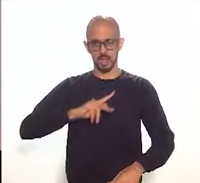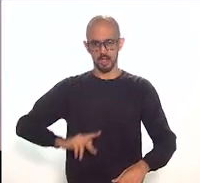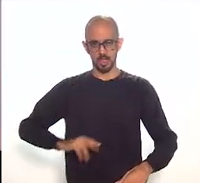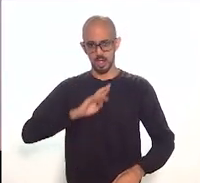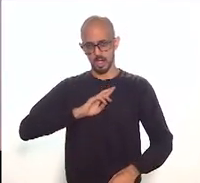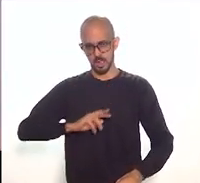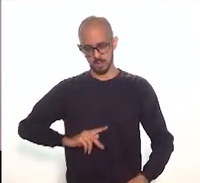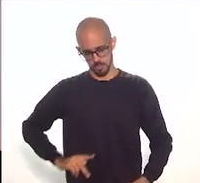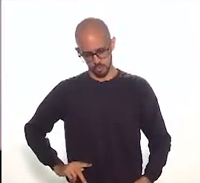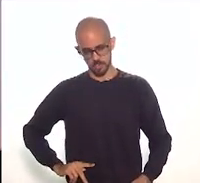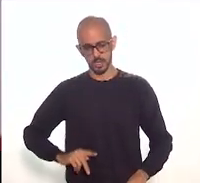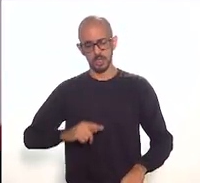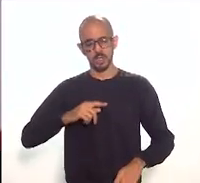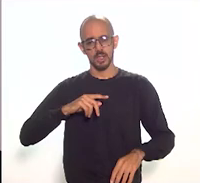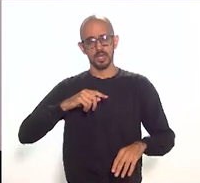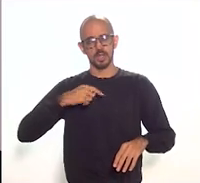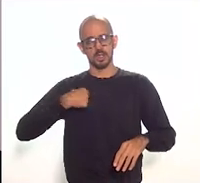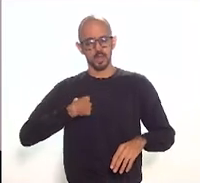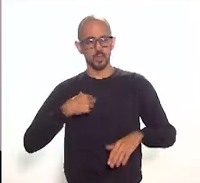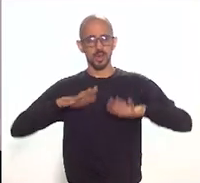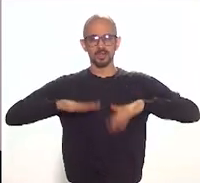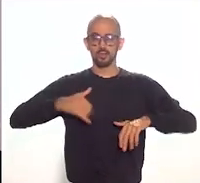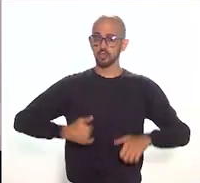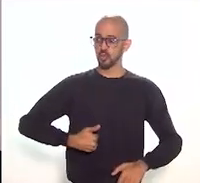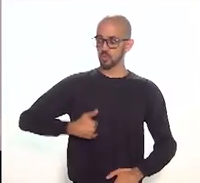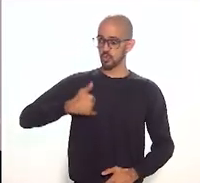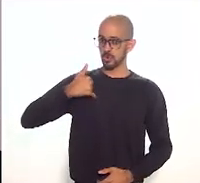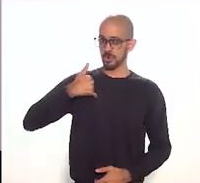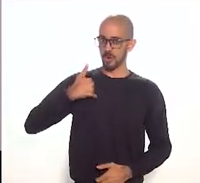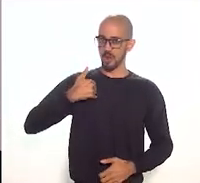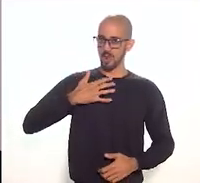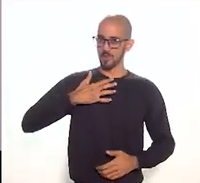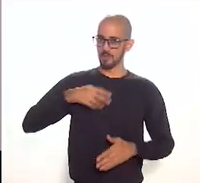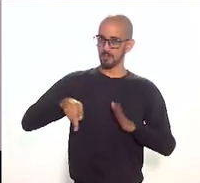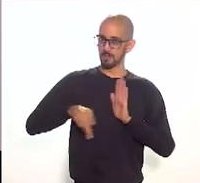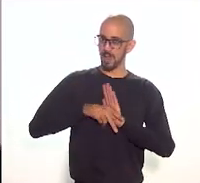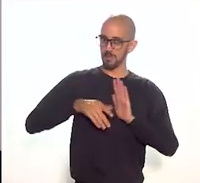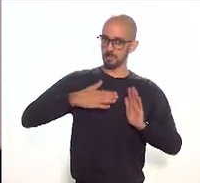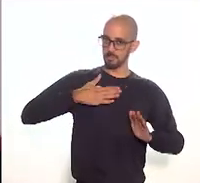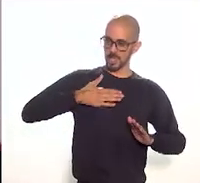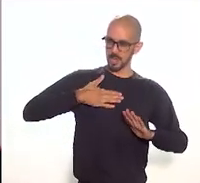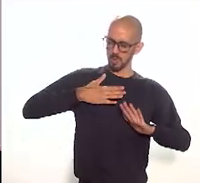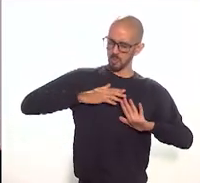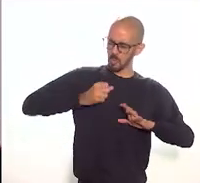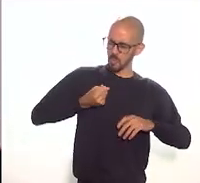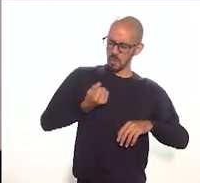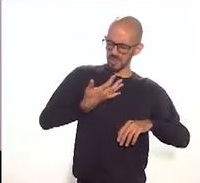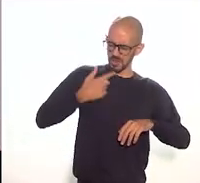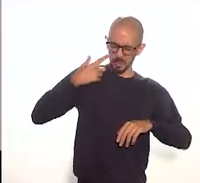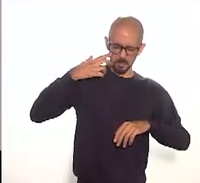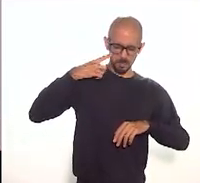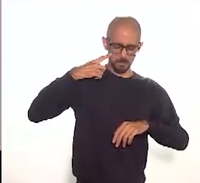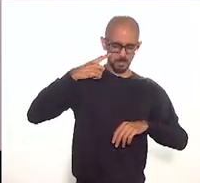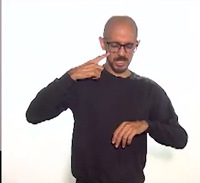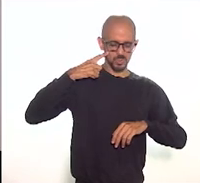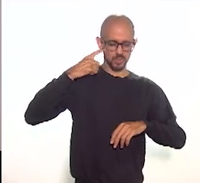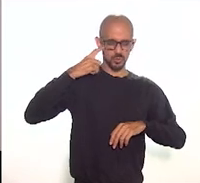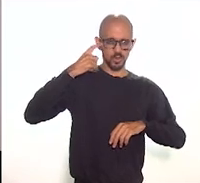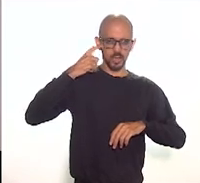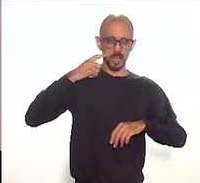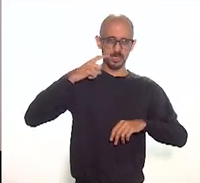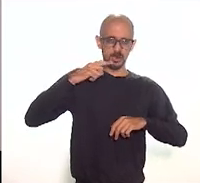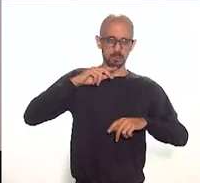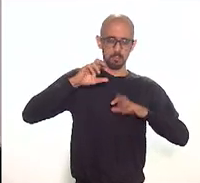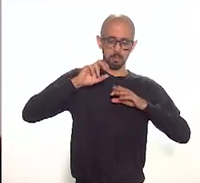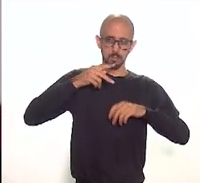eu com uma certa vaidade acho que esse projeto quando ele encontra o Douglas e eles